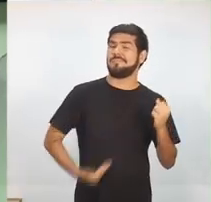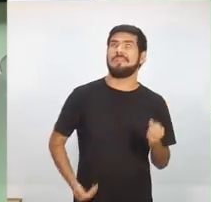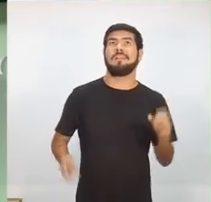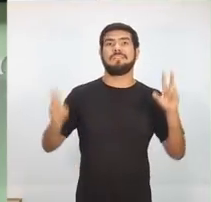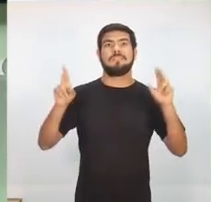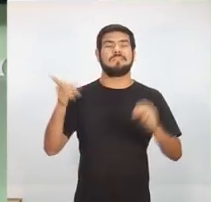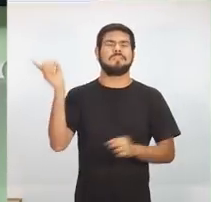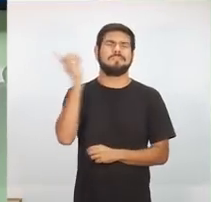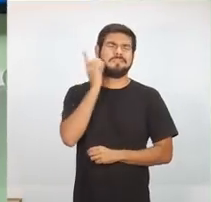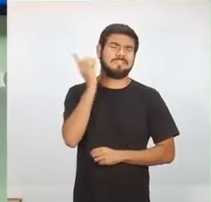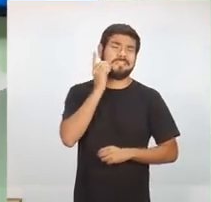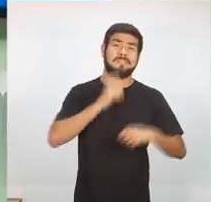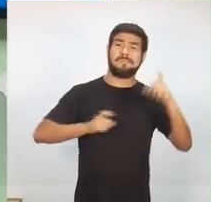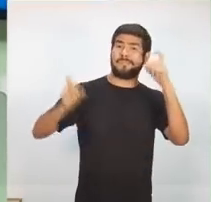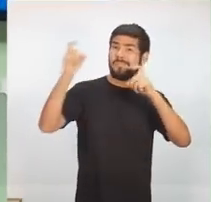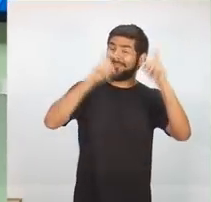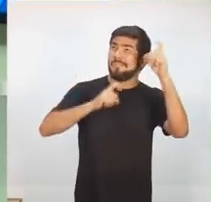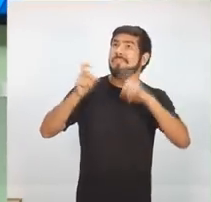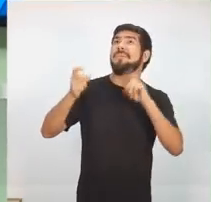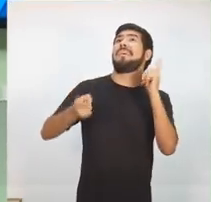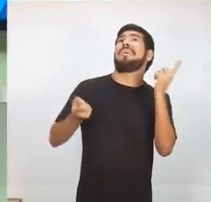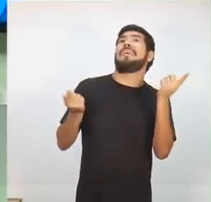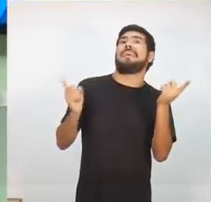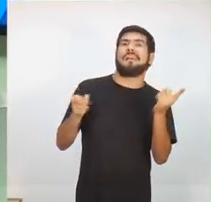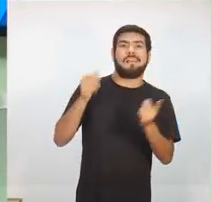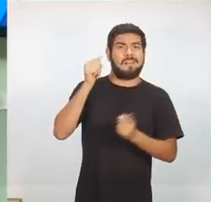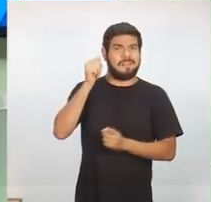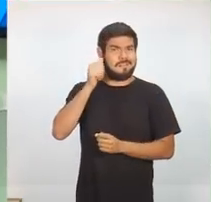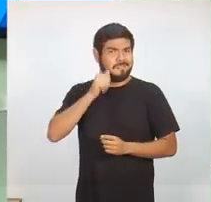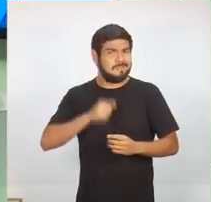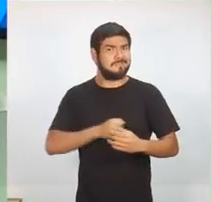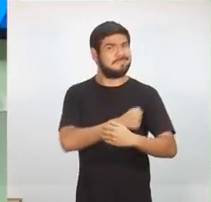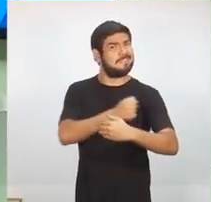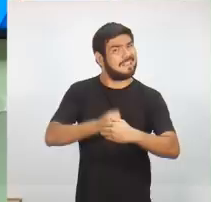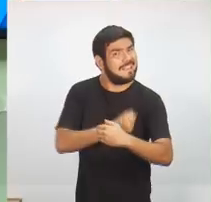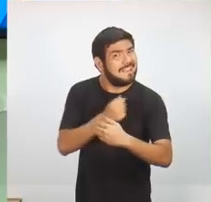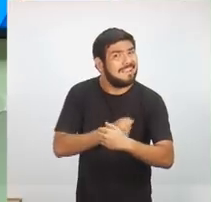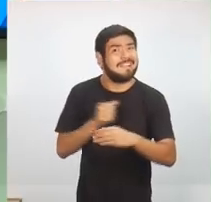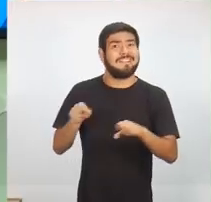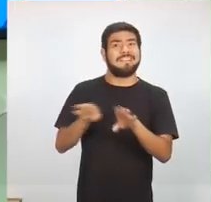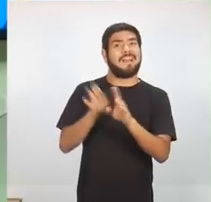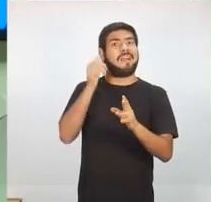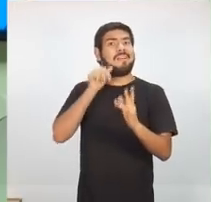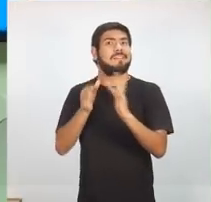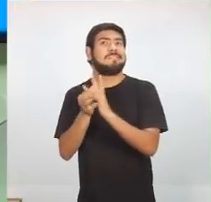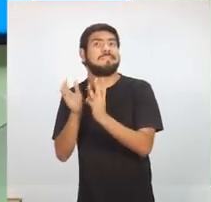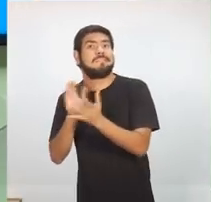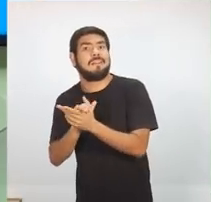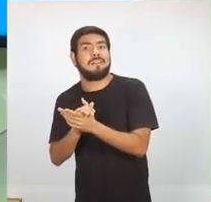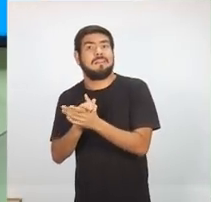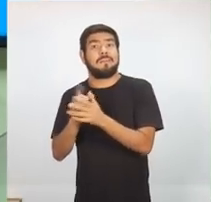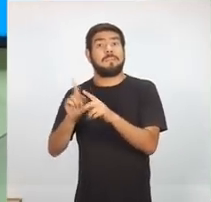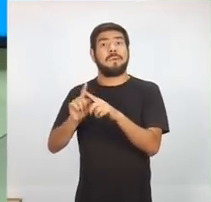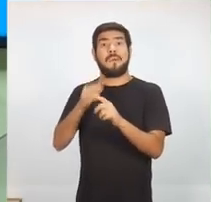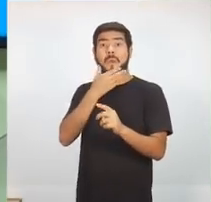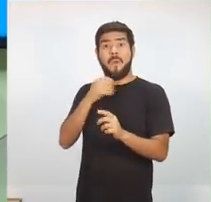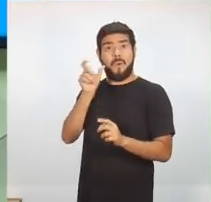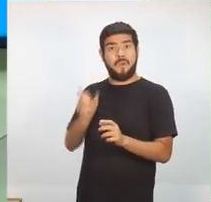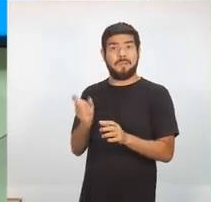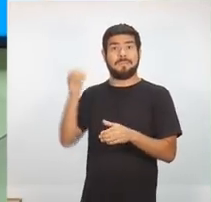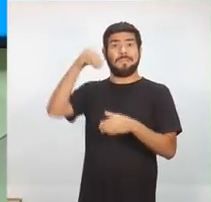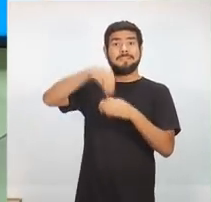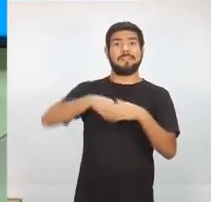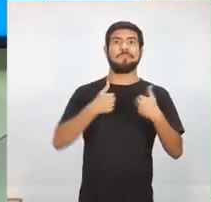dias preocupa todo mundo, preocupa a dona de casa, preocupa as esposas cujos maridos estão dentro dos